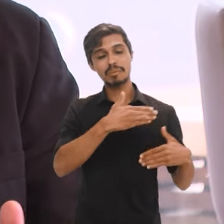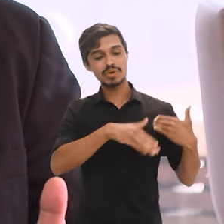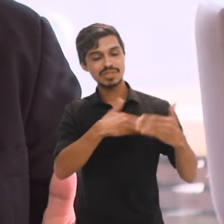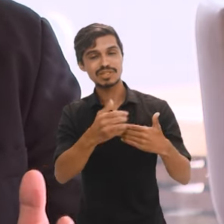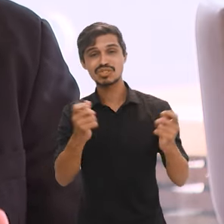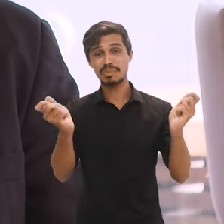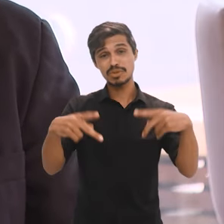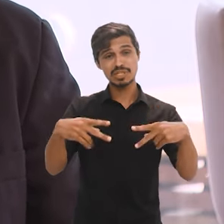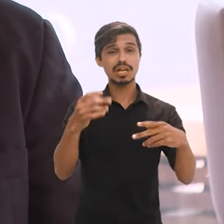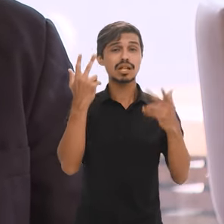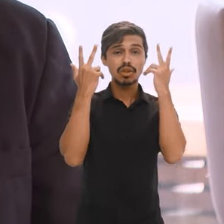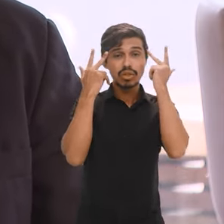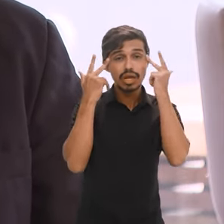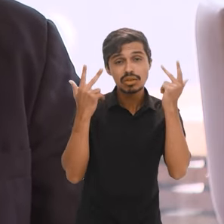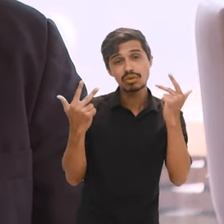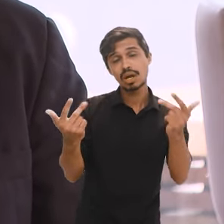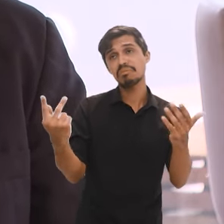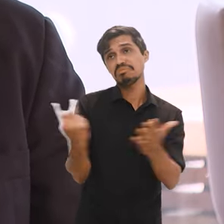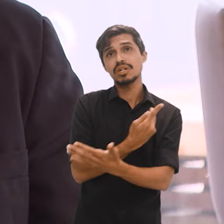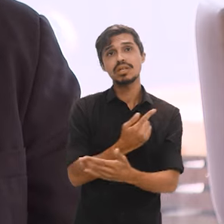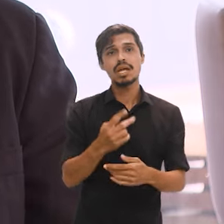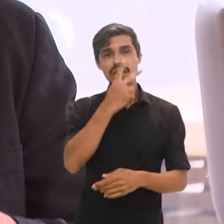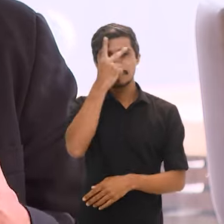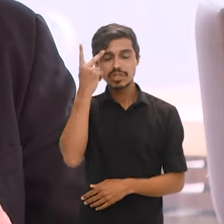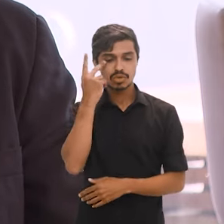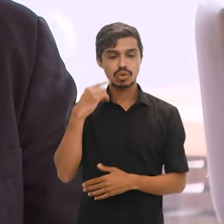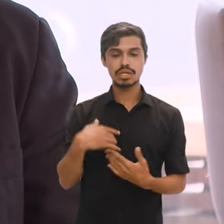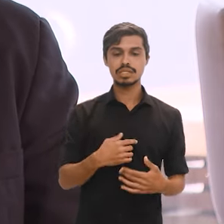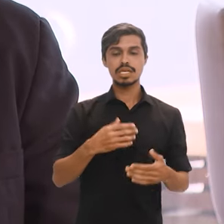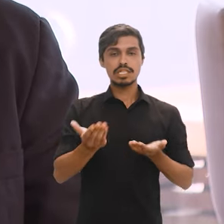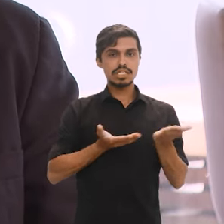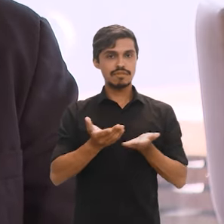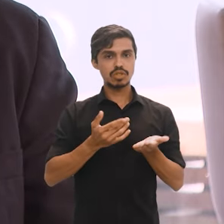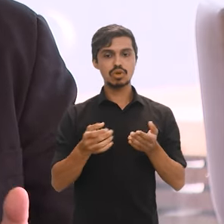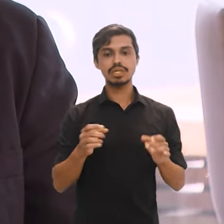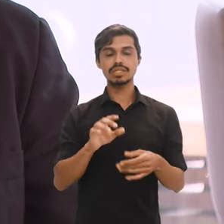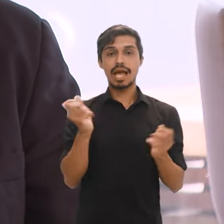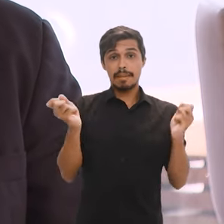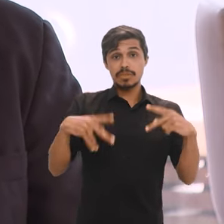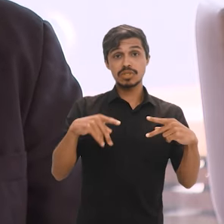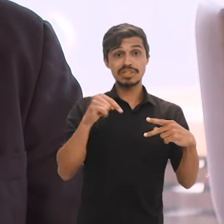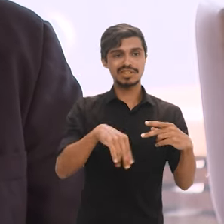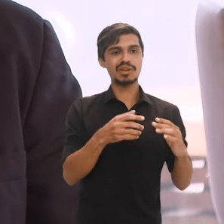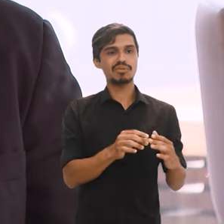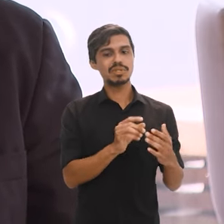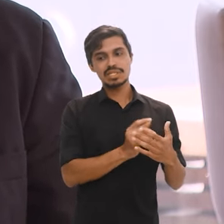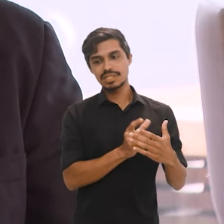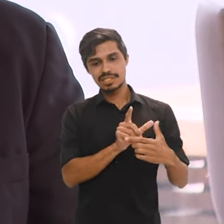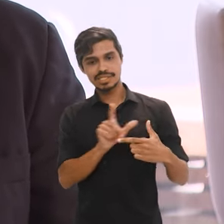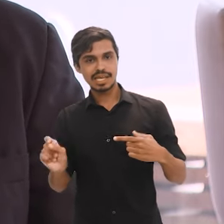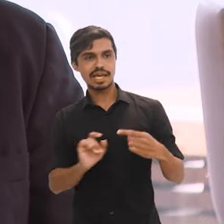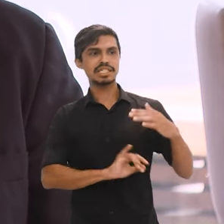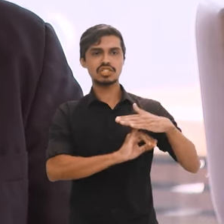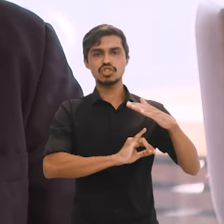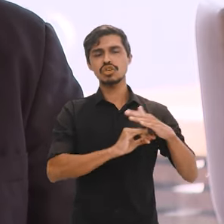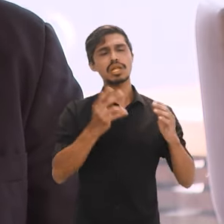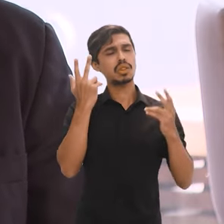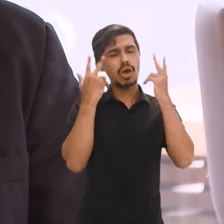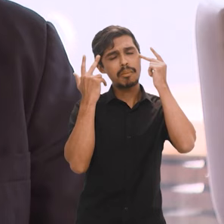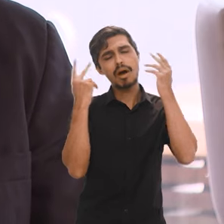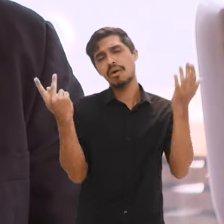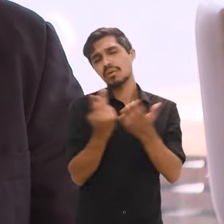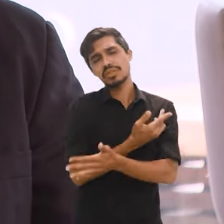de aposentadoria, de servidores que completam só o seu tempo e se retiram da instituição, como é normal em qualquer uma